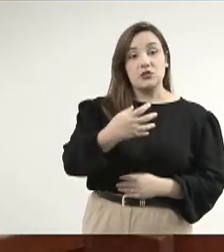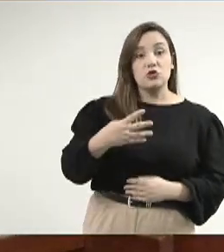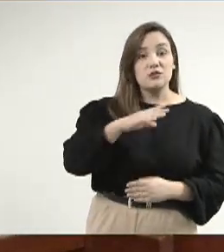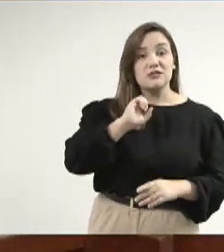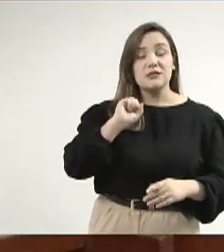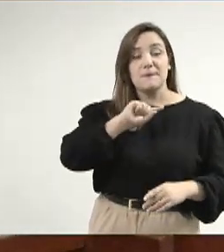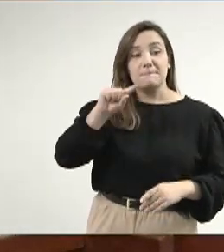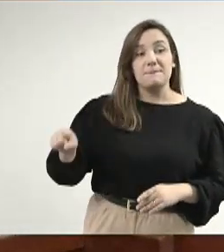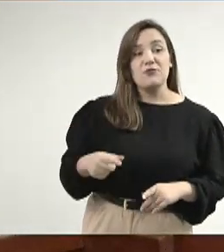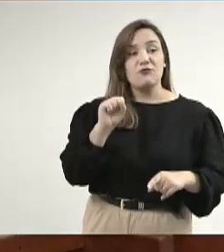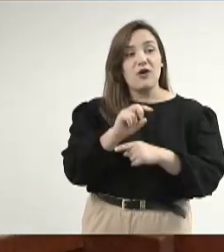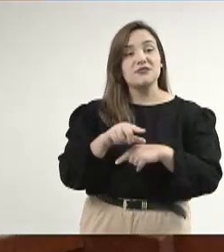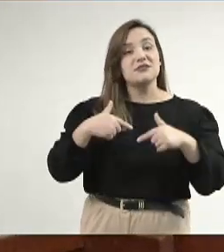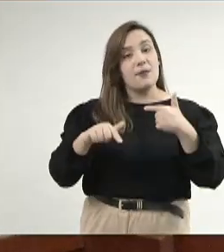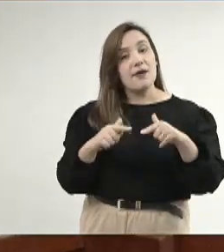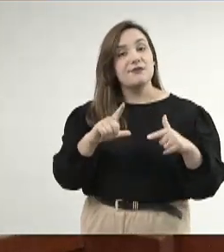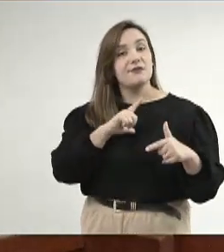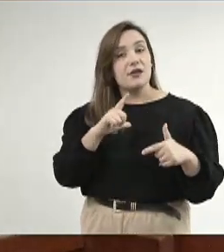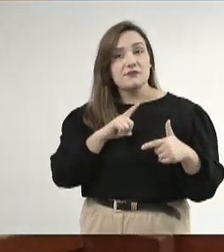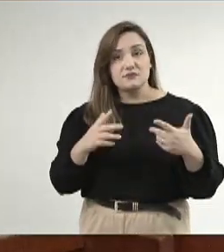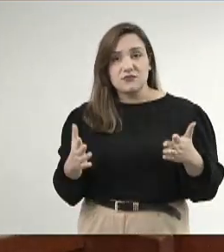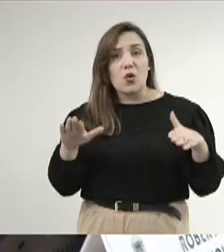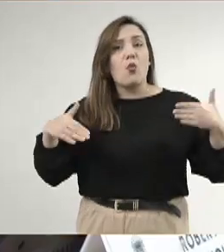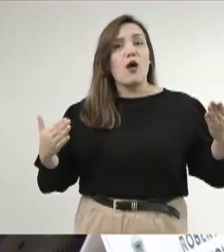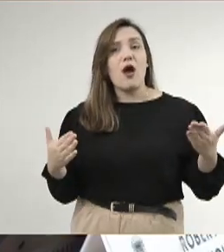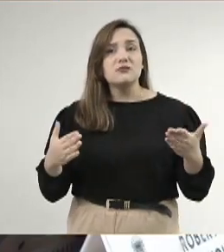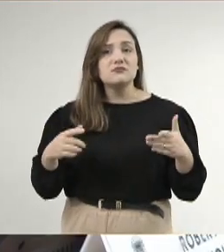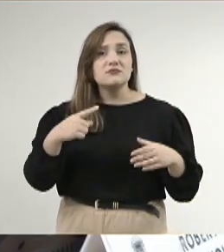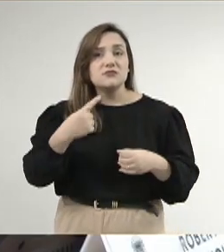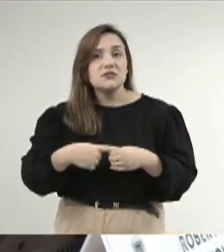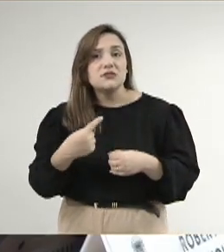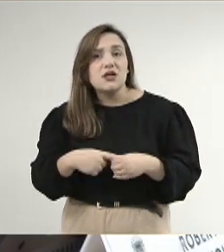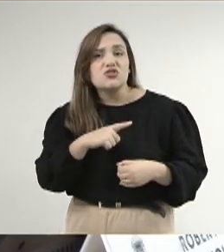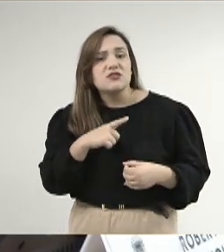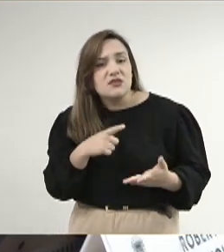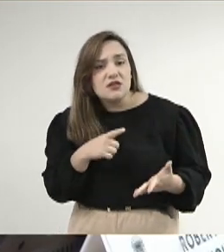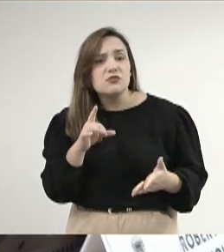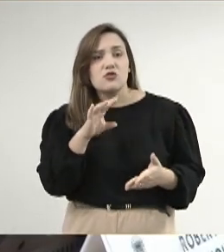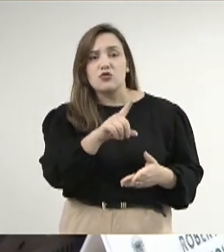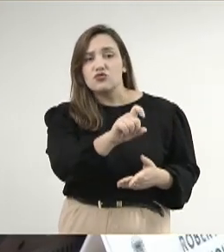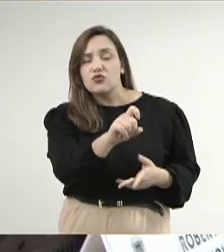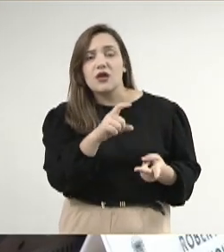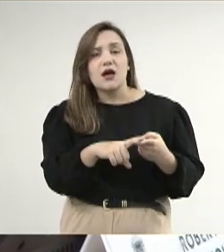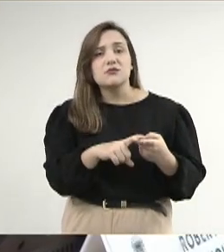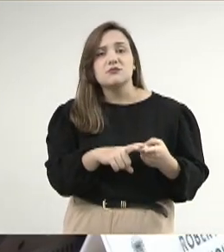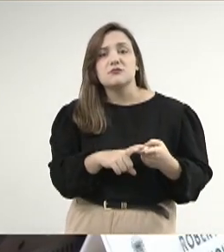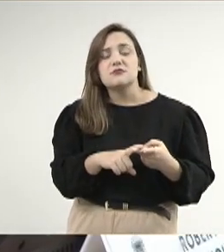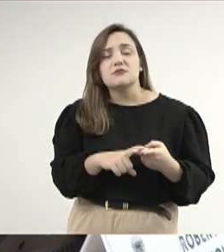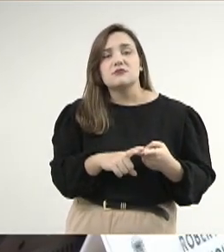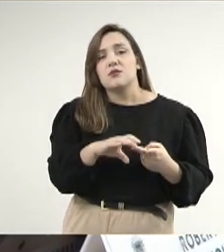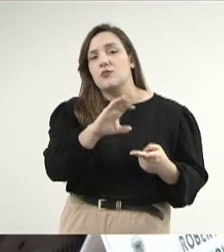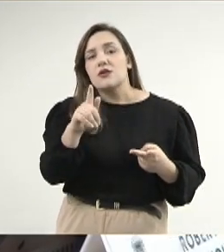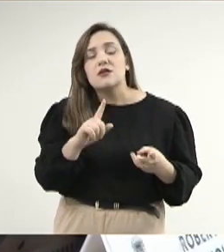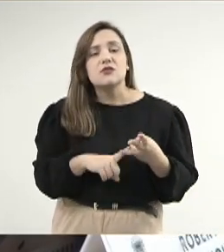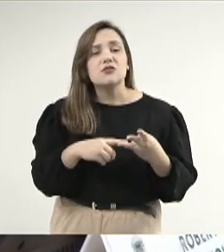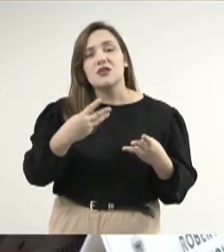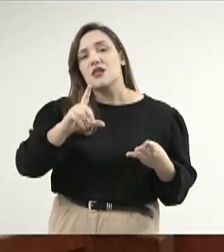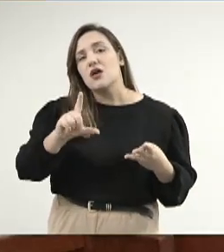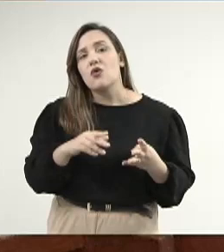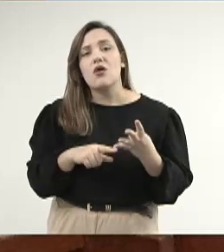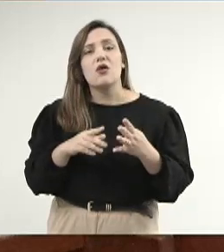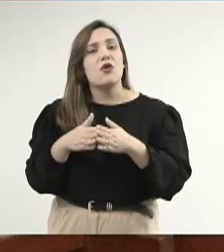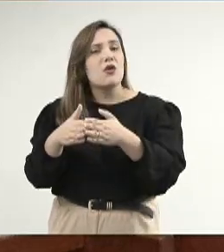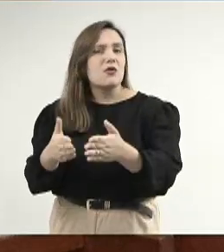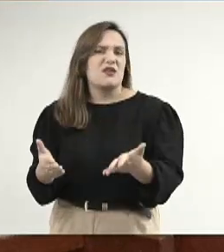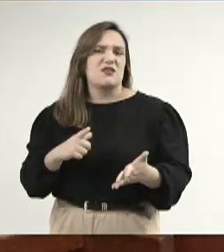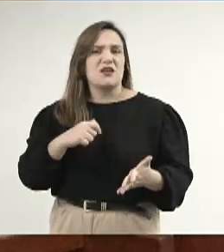municípios que têm isso? Apenas Dourados, Campo Grande, talvez Corumbá, Três Lagoas. 14 mil e 500